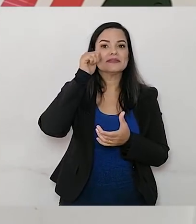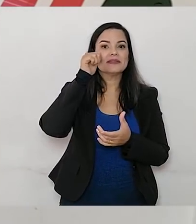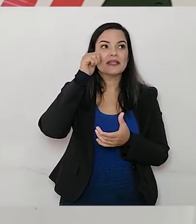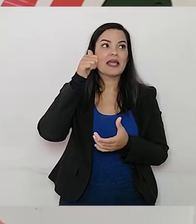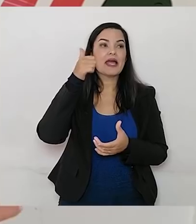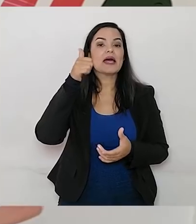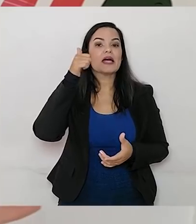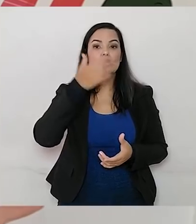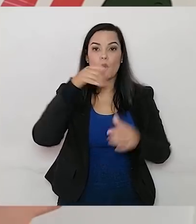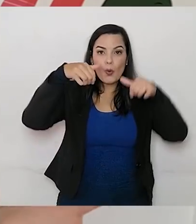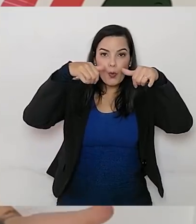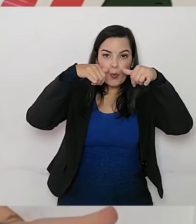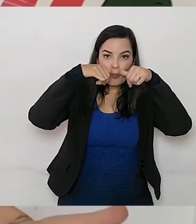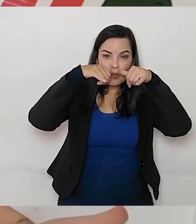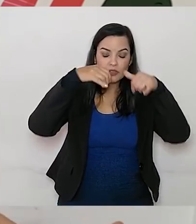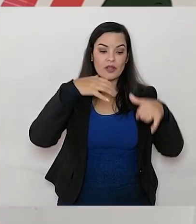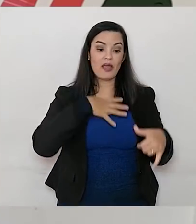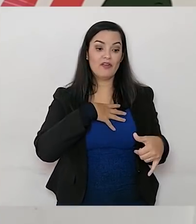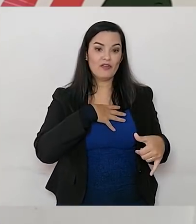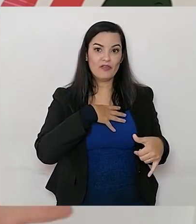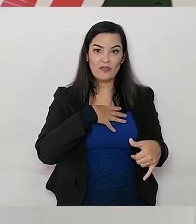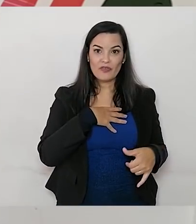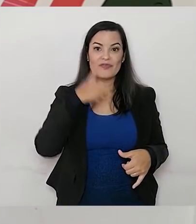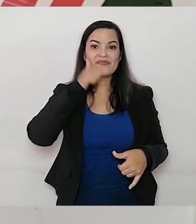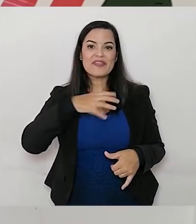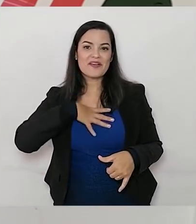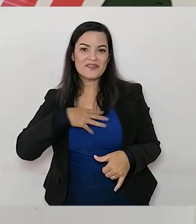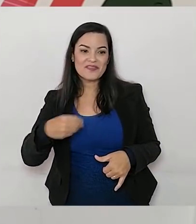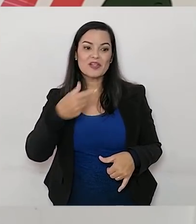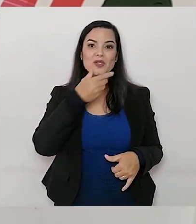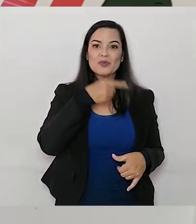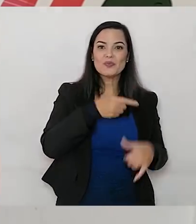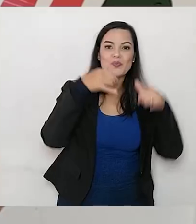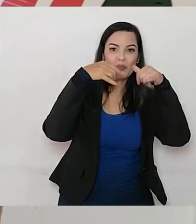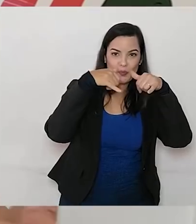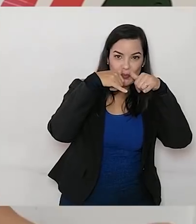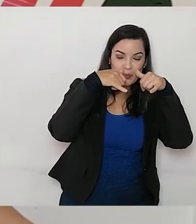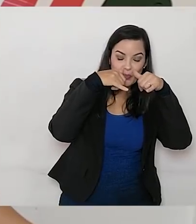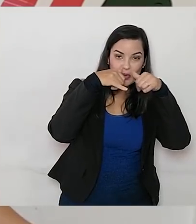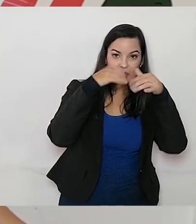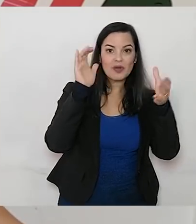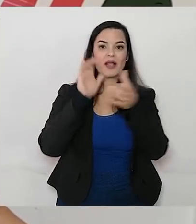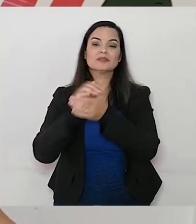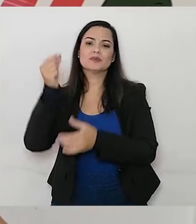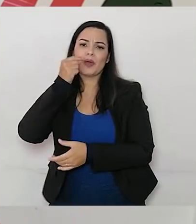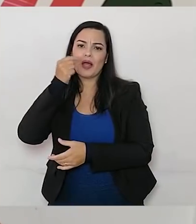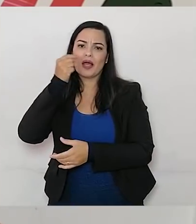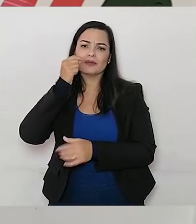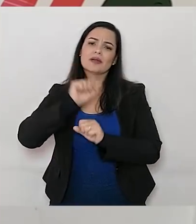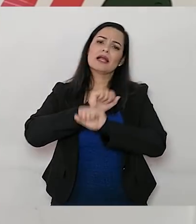rato. Nós sabemos que biologicamente falando, isso não é possível, porque eles são de espécies muito